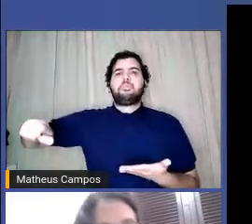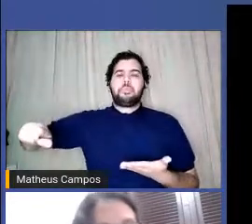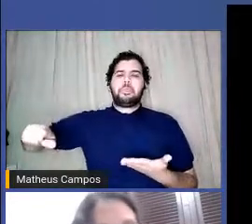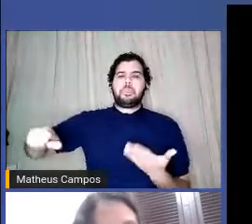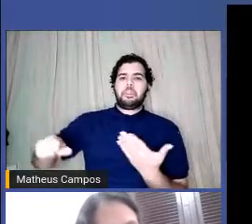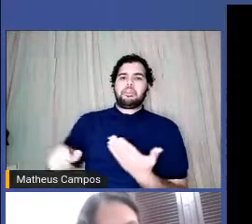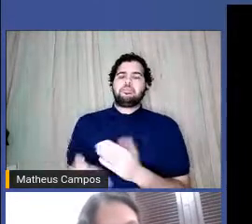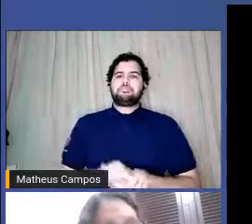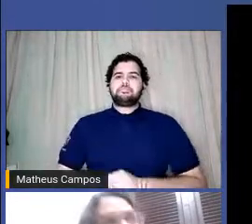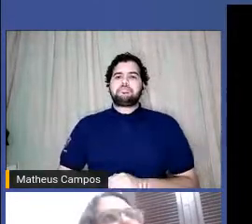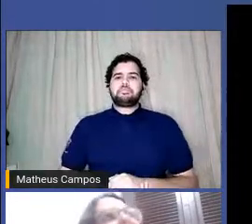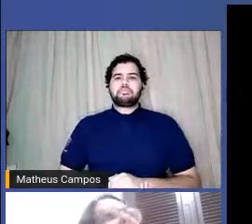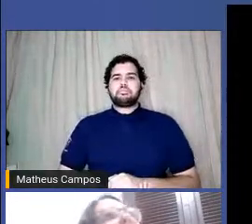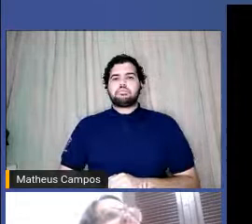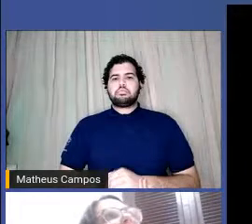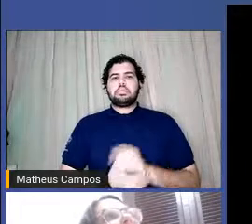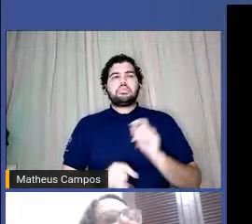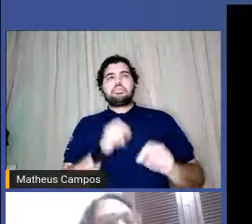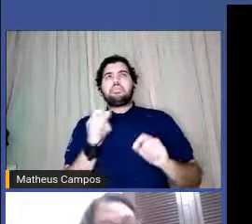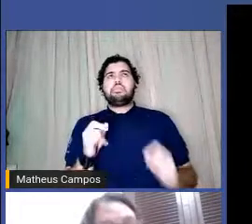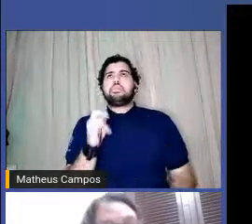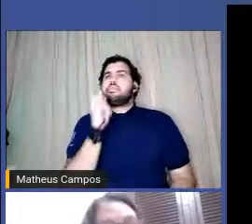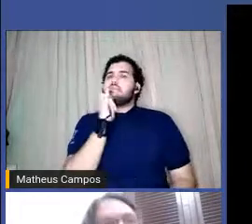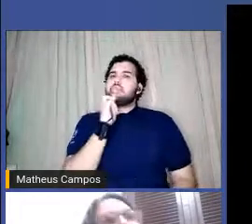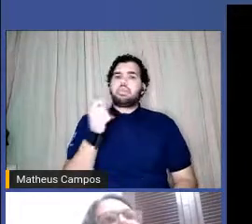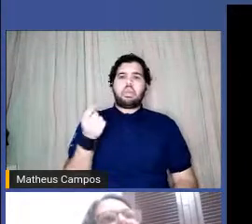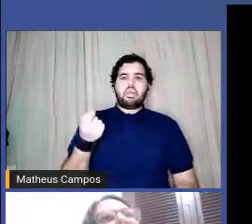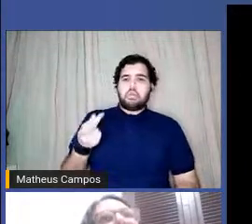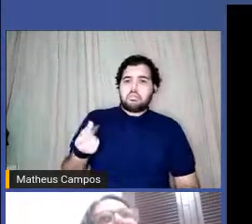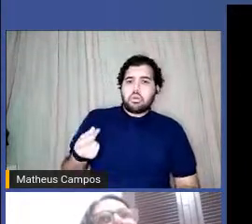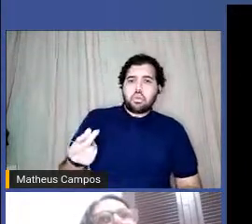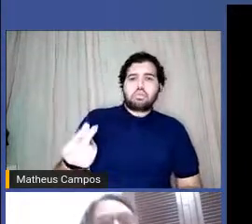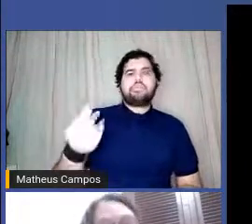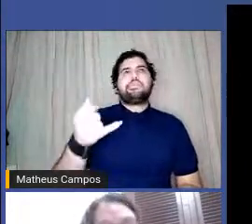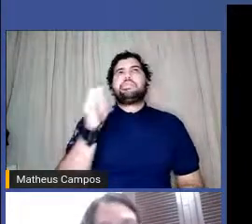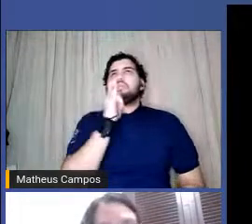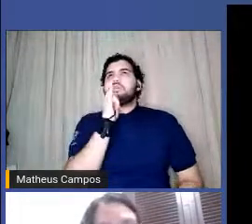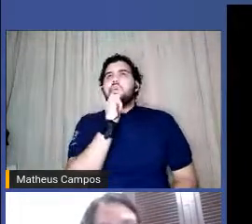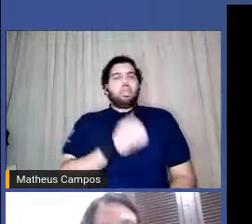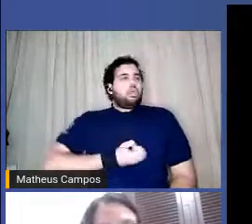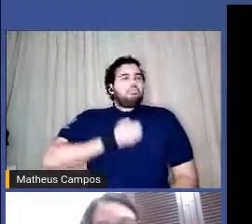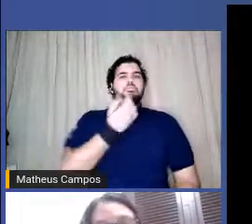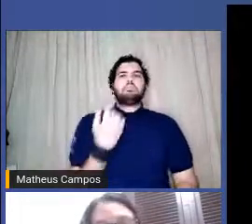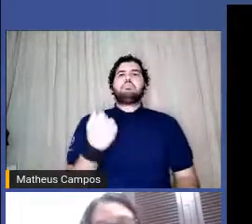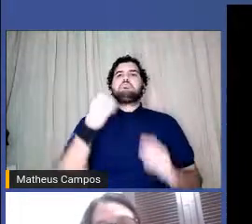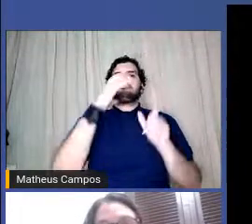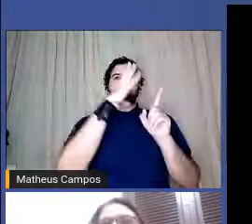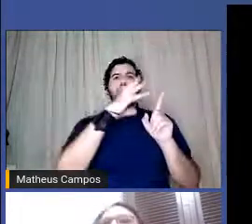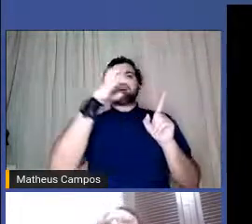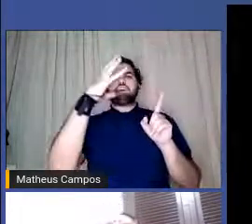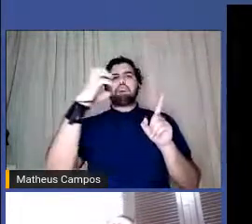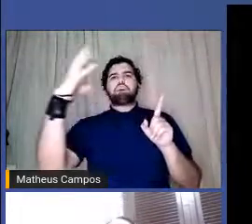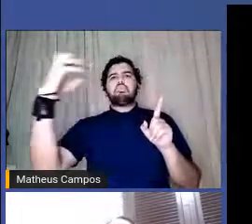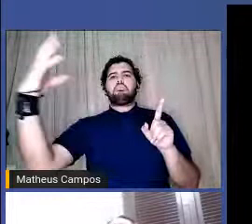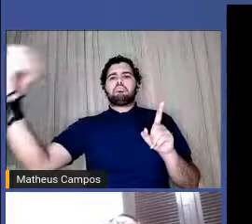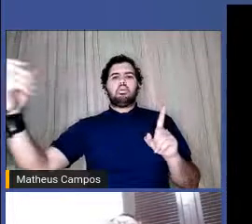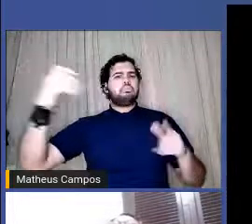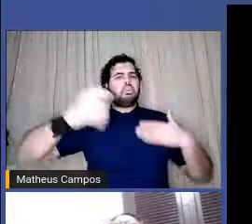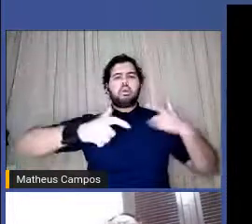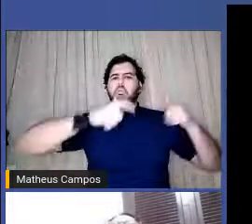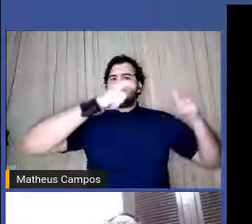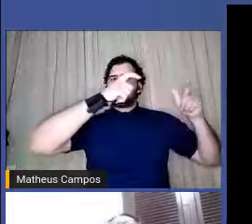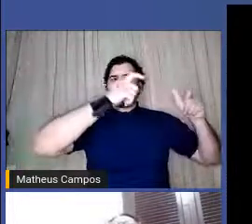que fica imortalizado, digamos assim, né? Num poema que vai ecoar por muito e muito tempo em vários lugares.